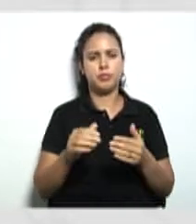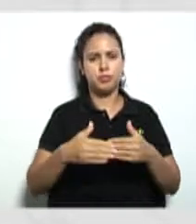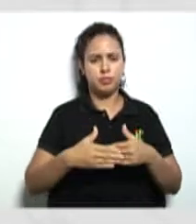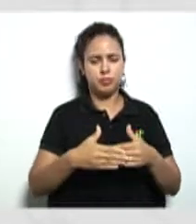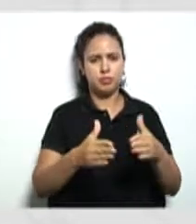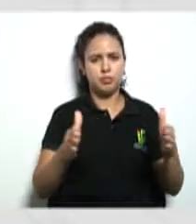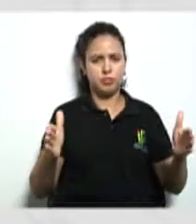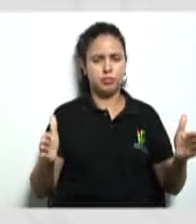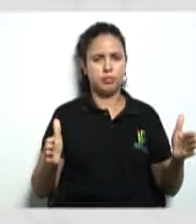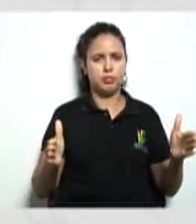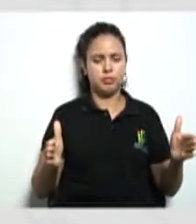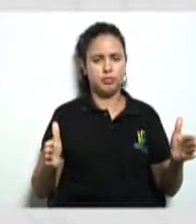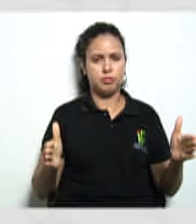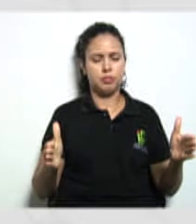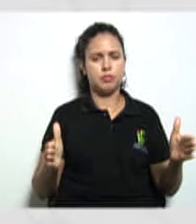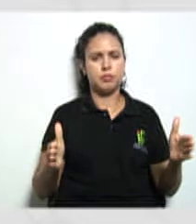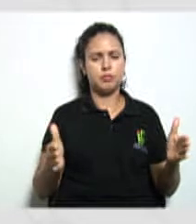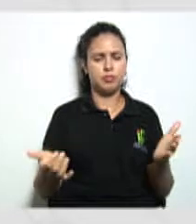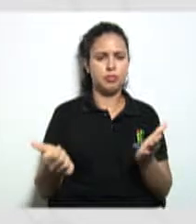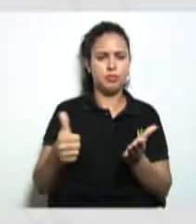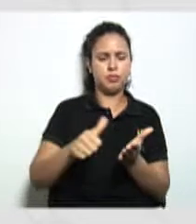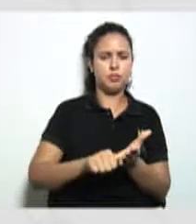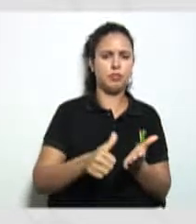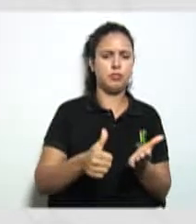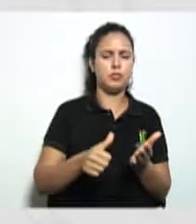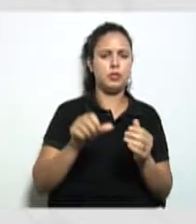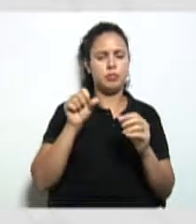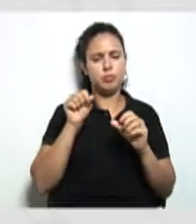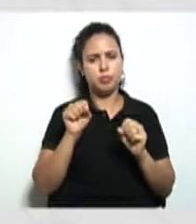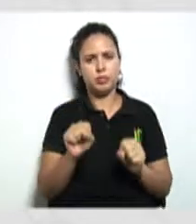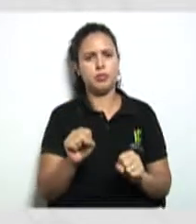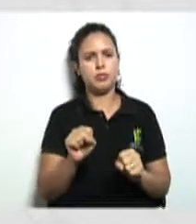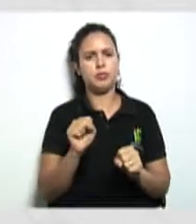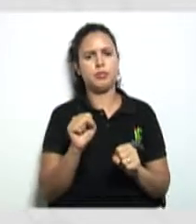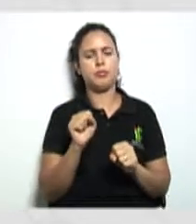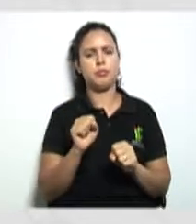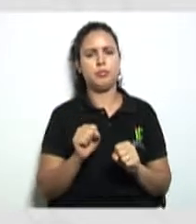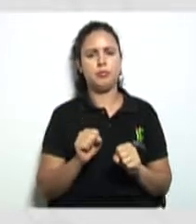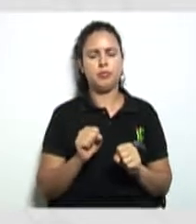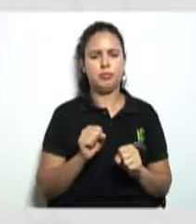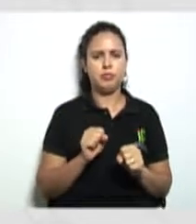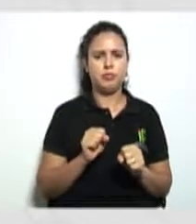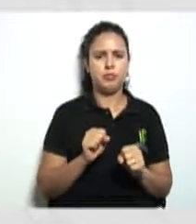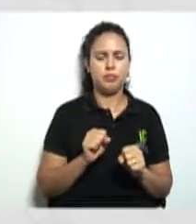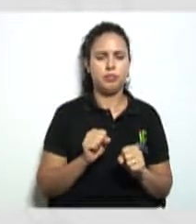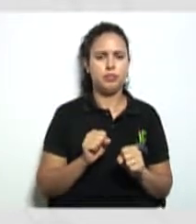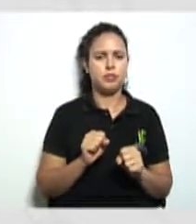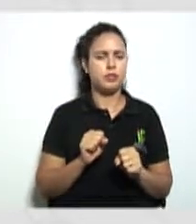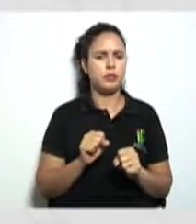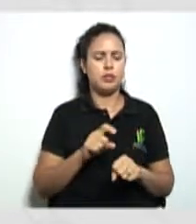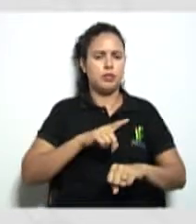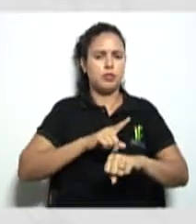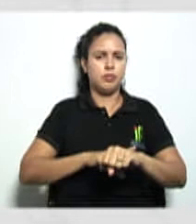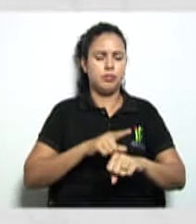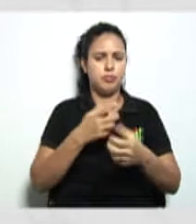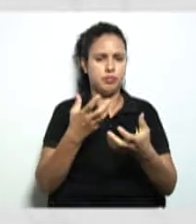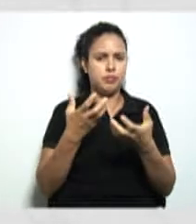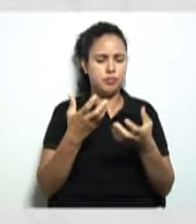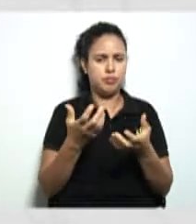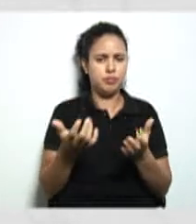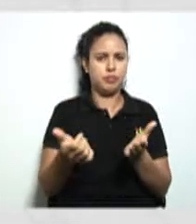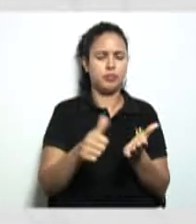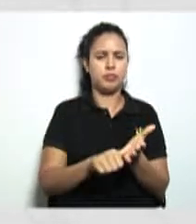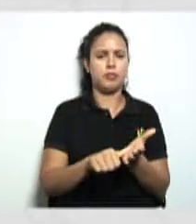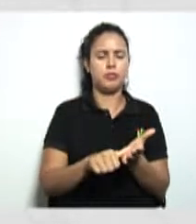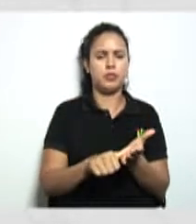abertas livre adesão ele pode é momento que ele quiser participar da cooperativa